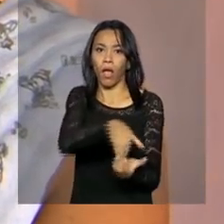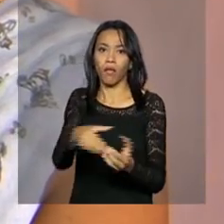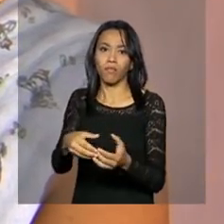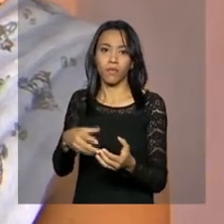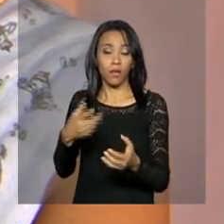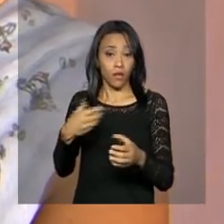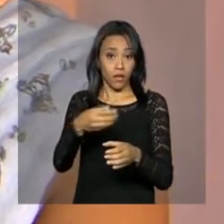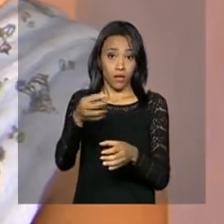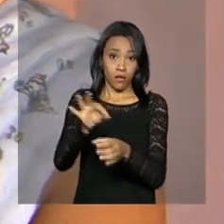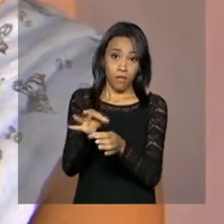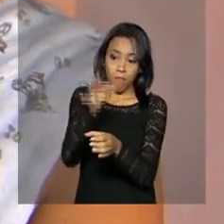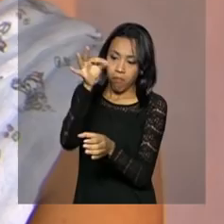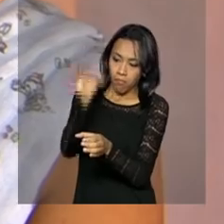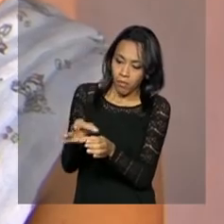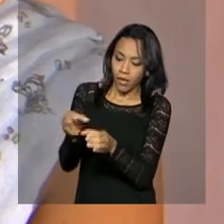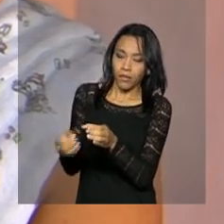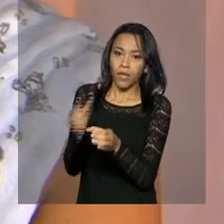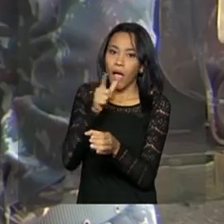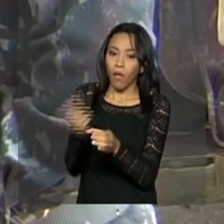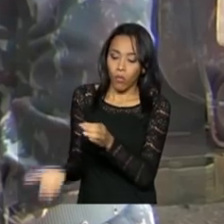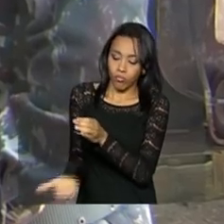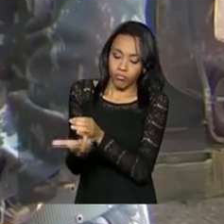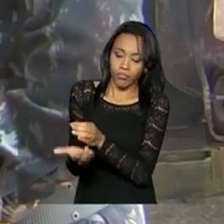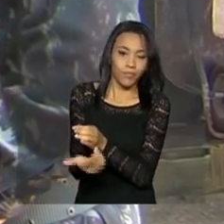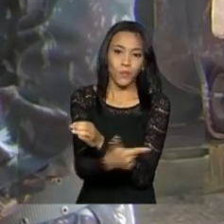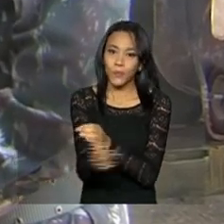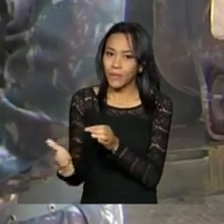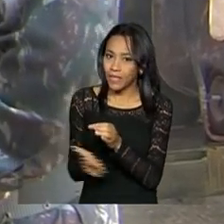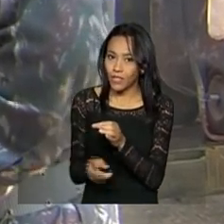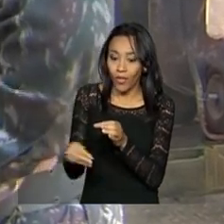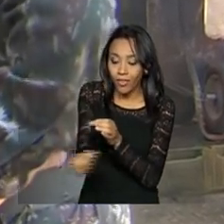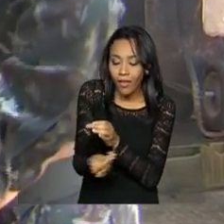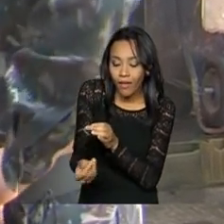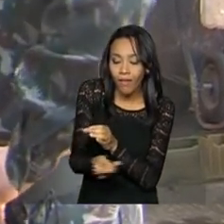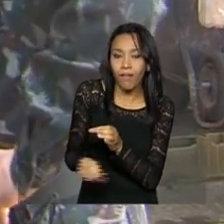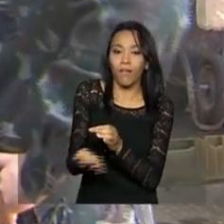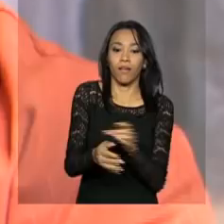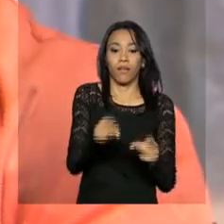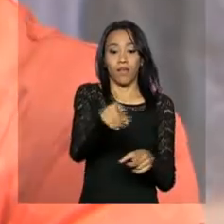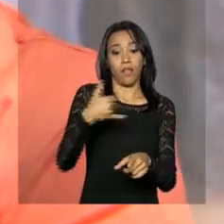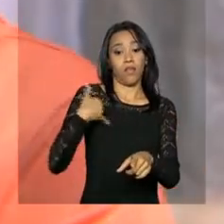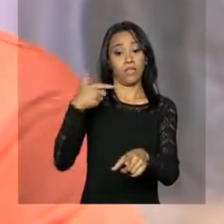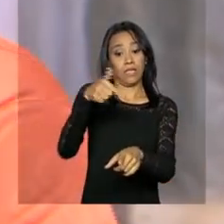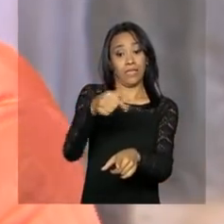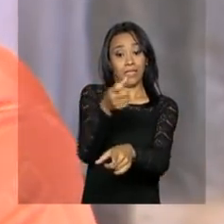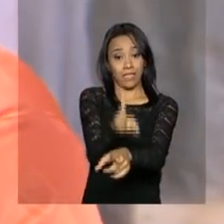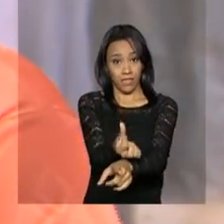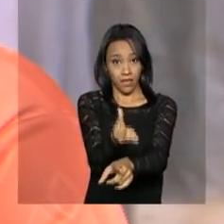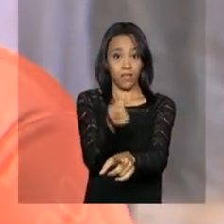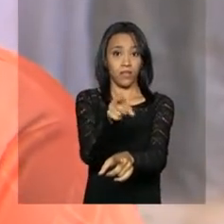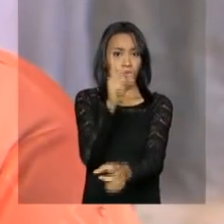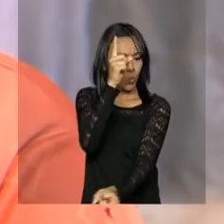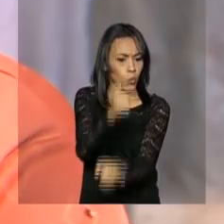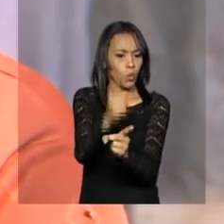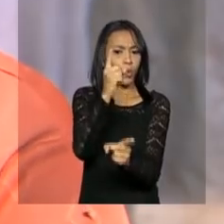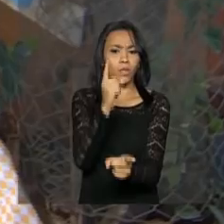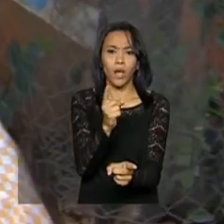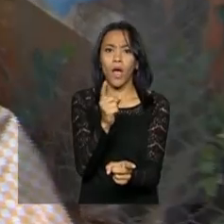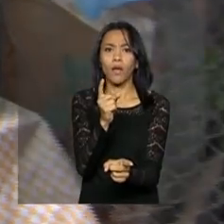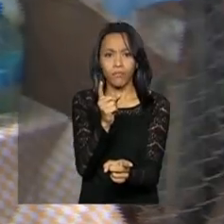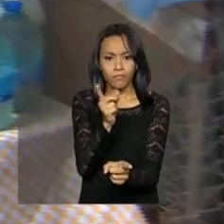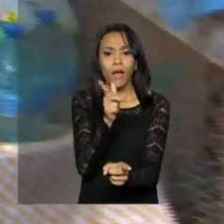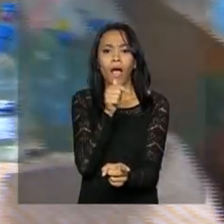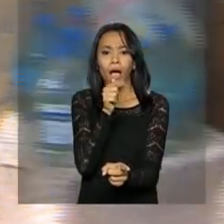tenho planta com água, só na terra. Na casa da Maria, de 76 anos, os militares não encontraram água